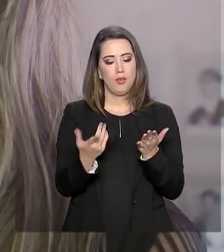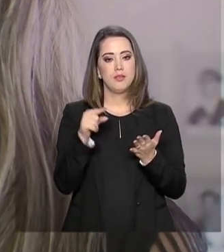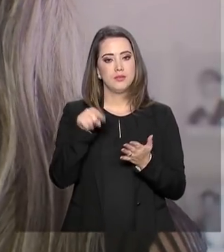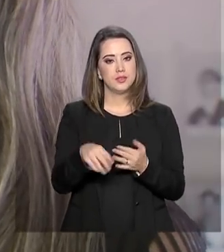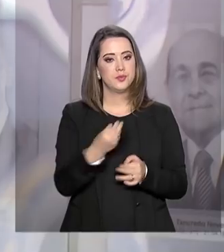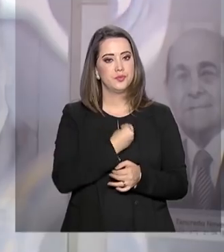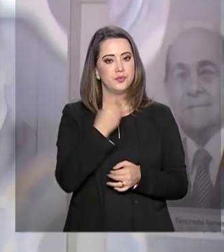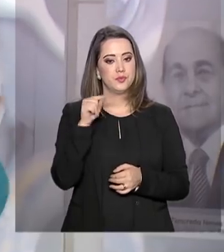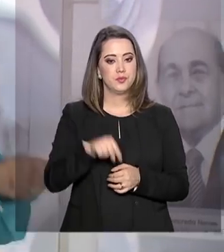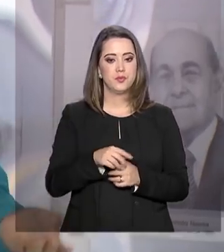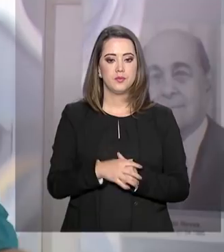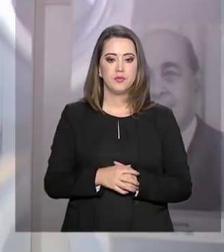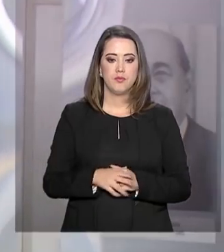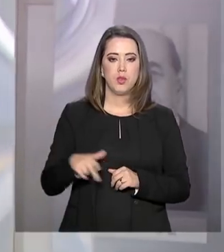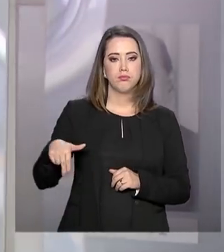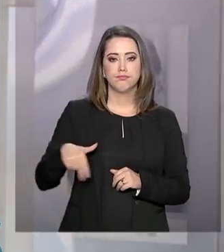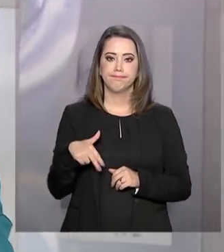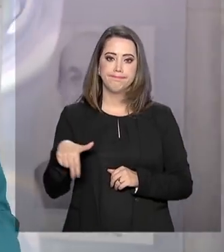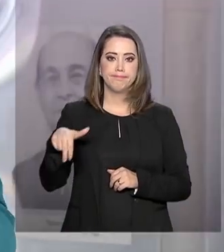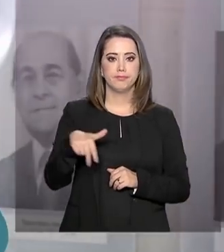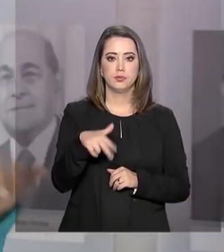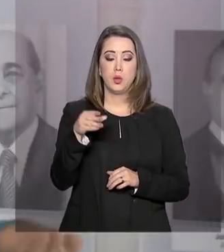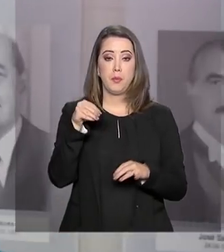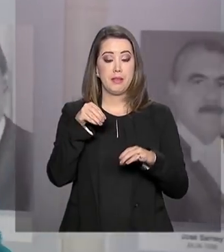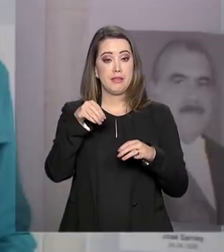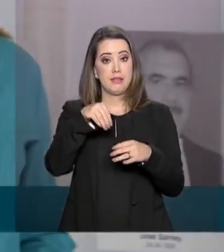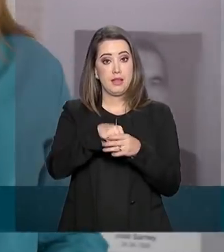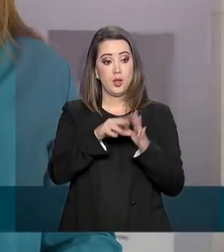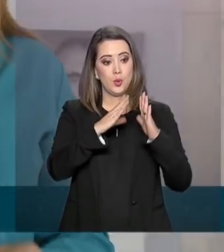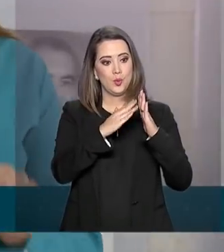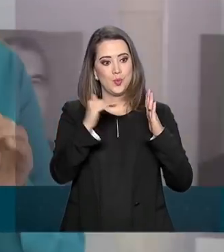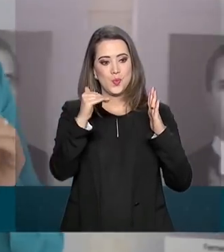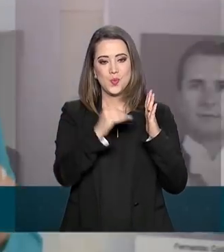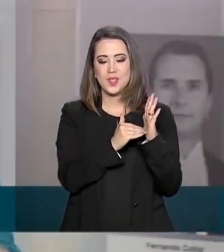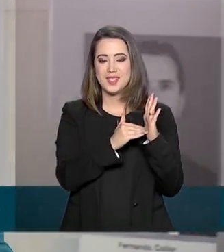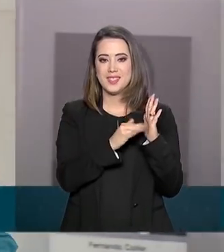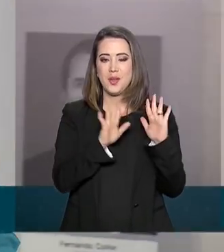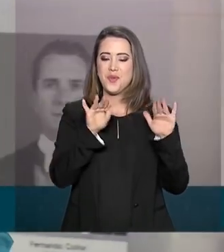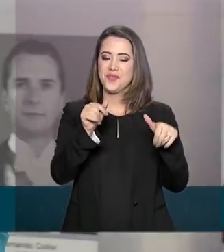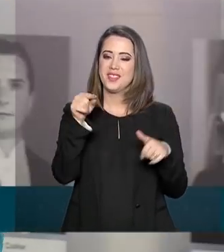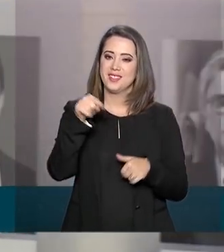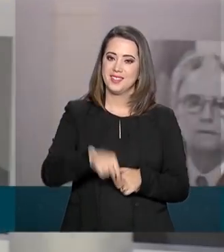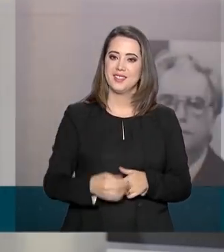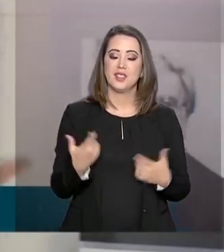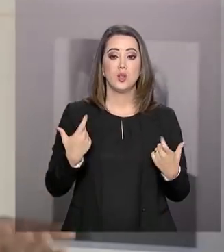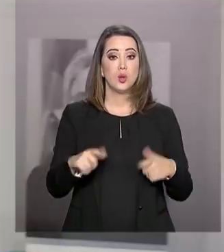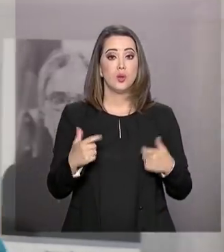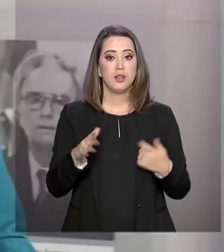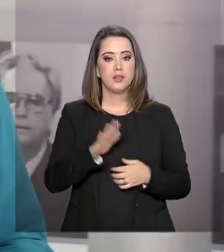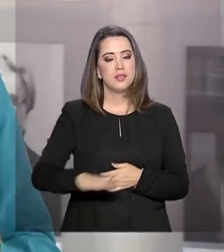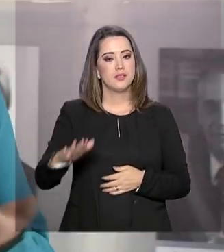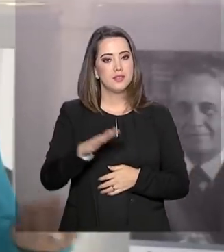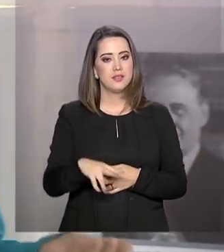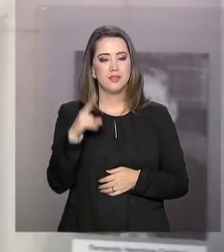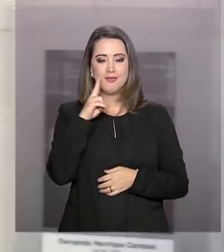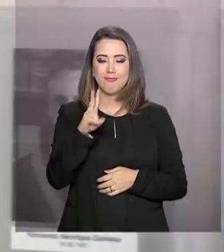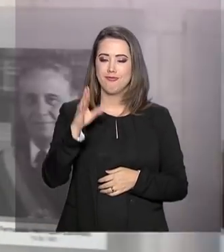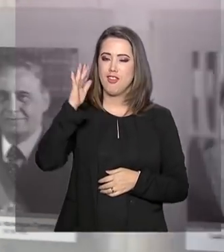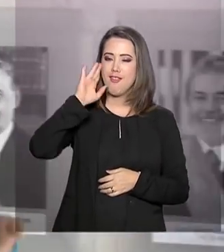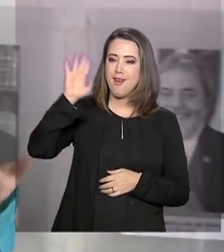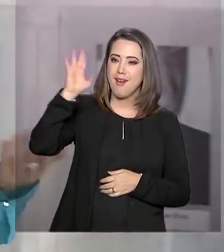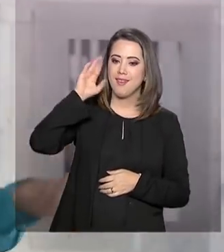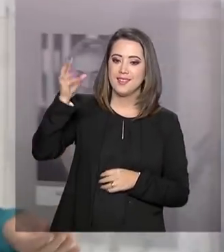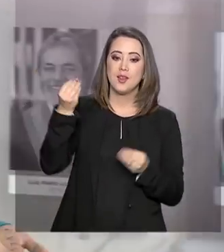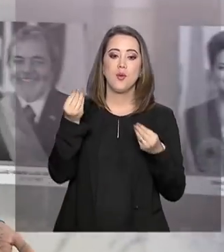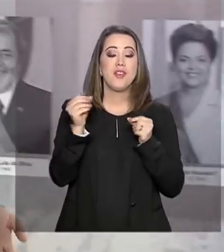aqui na prática. E o passeio por dentro do Palácio do Planalto terminou aqui, onde as crianças puderem imaginar